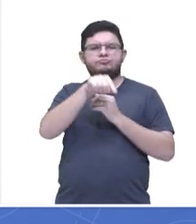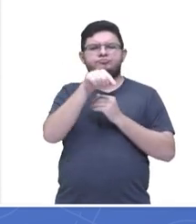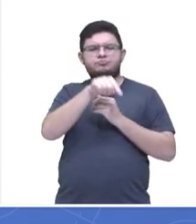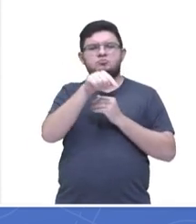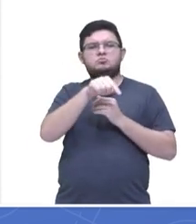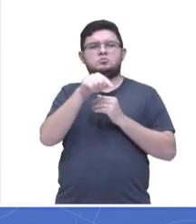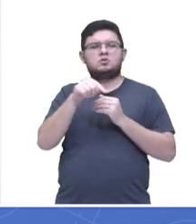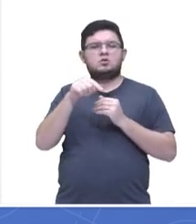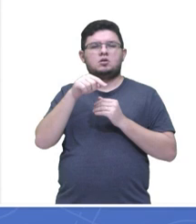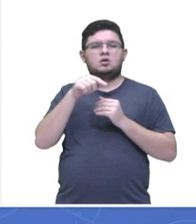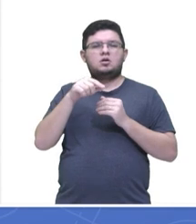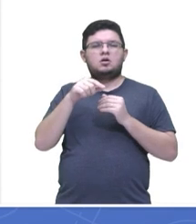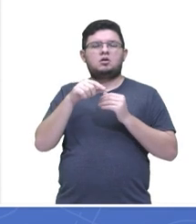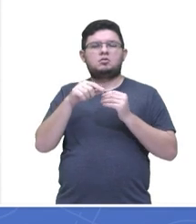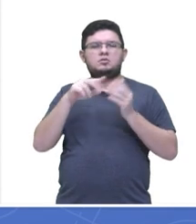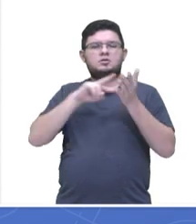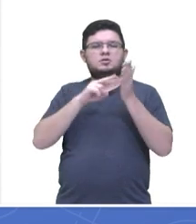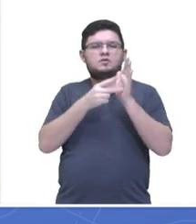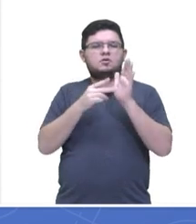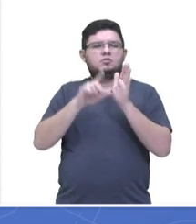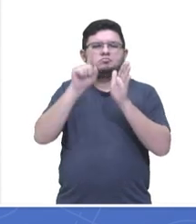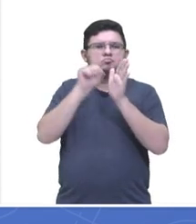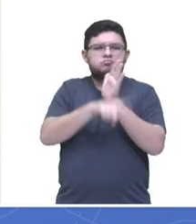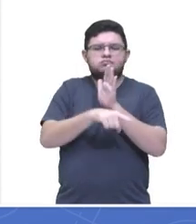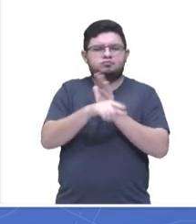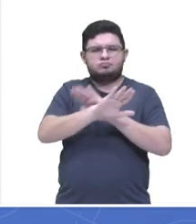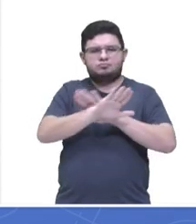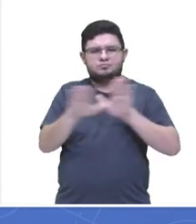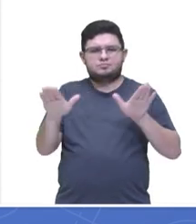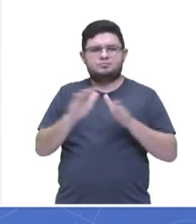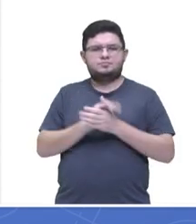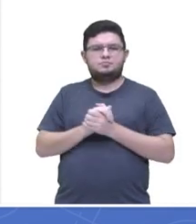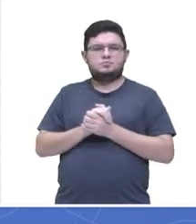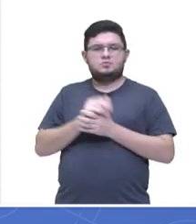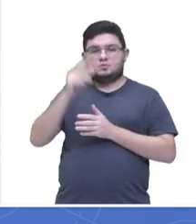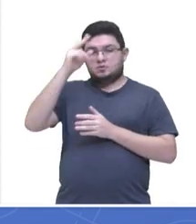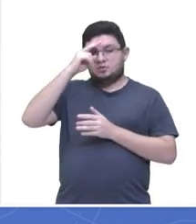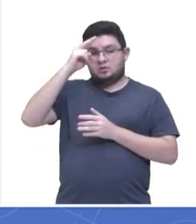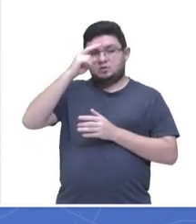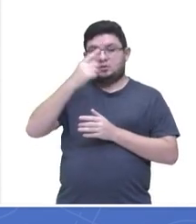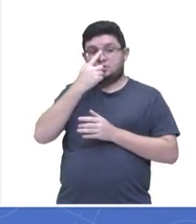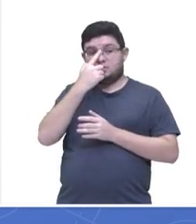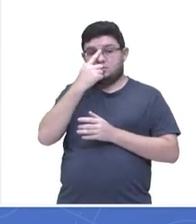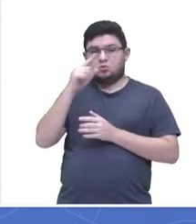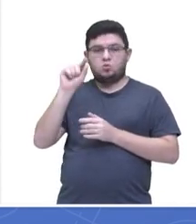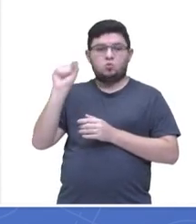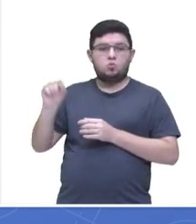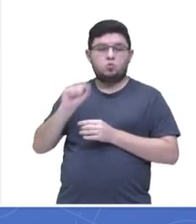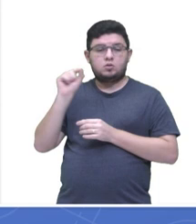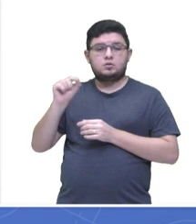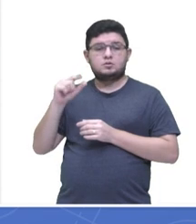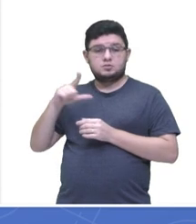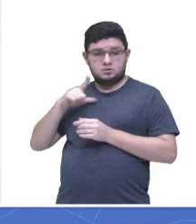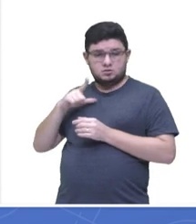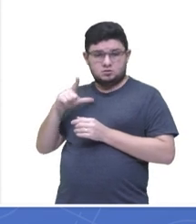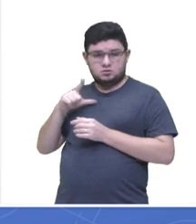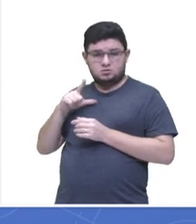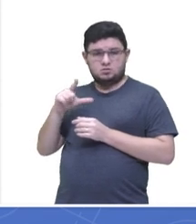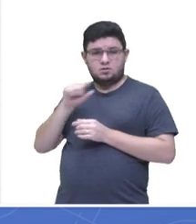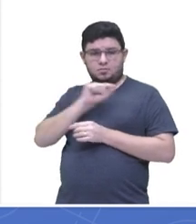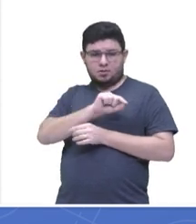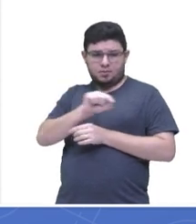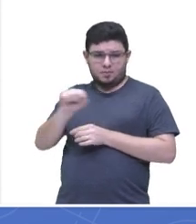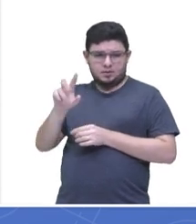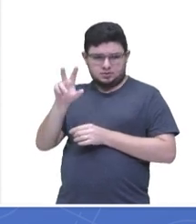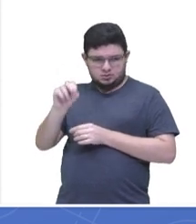subtraídos. Então, aqui do total, reparem, do somatório, que no caso foi igual a 2